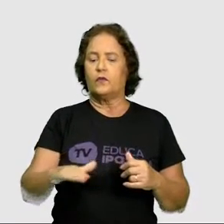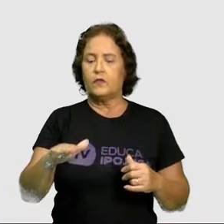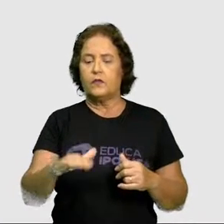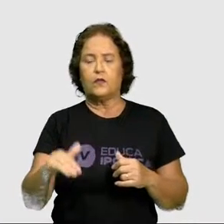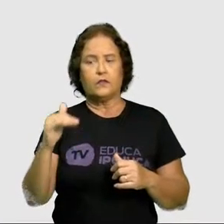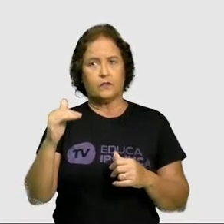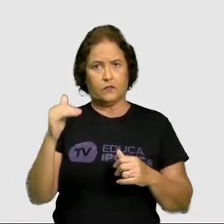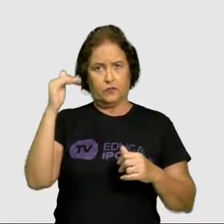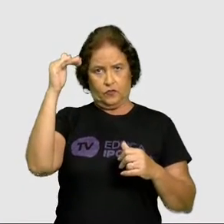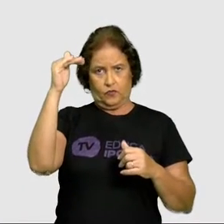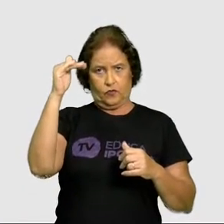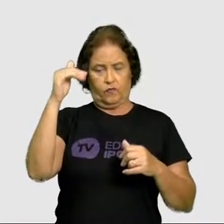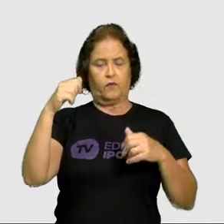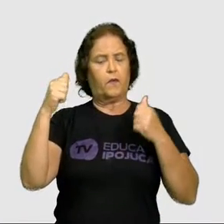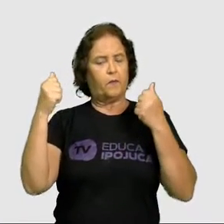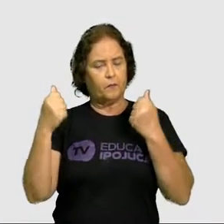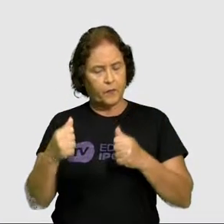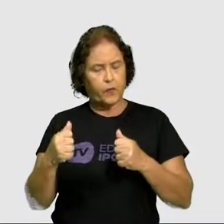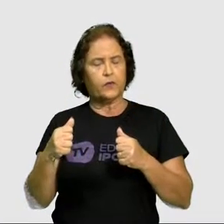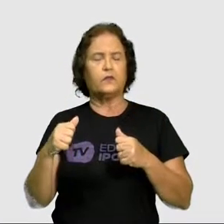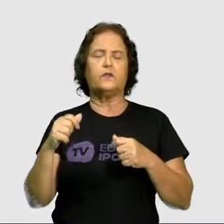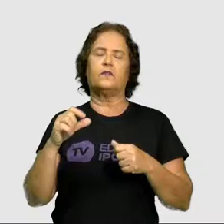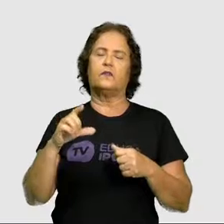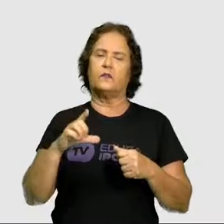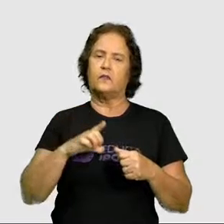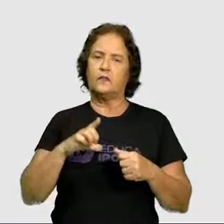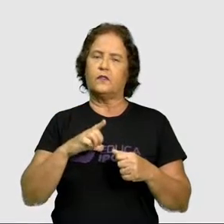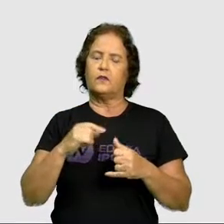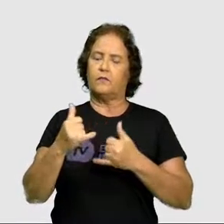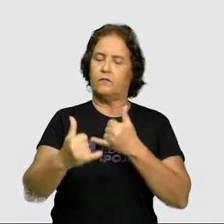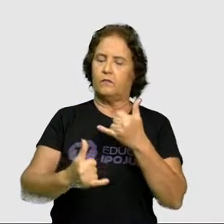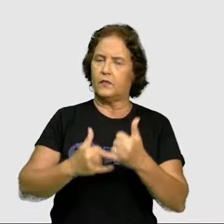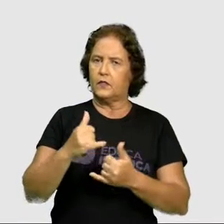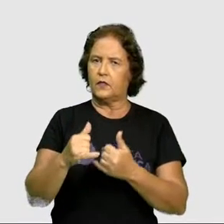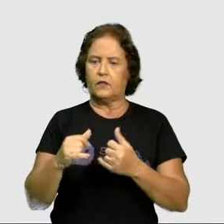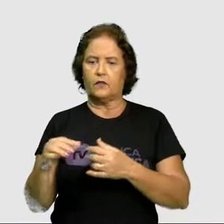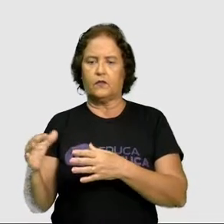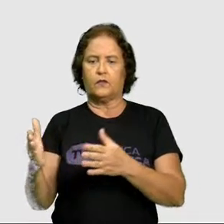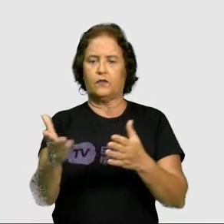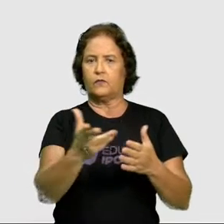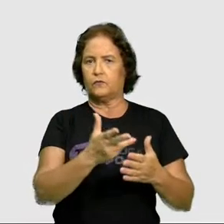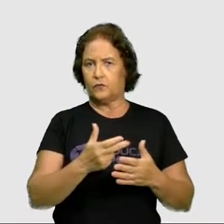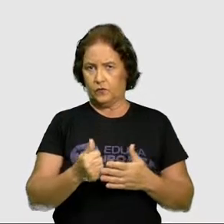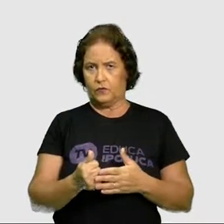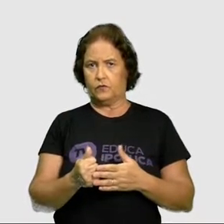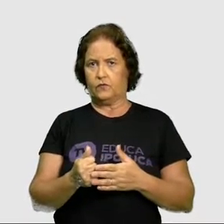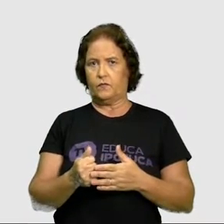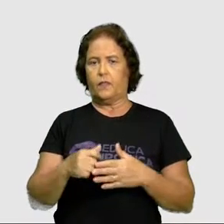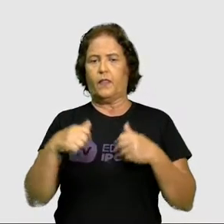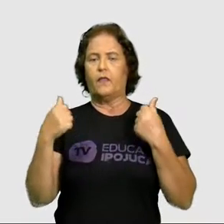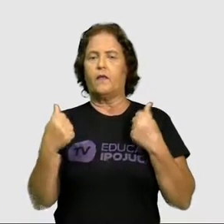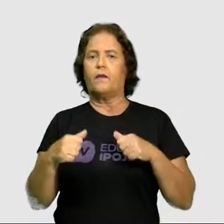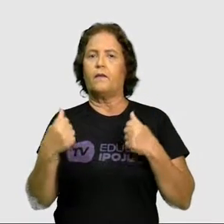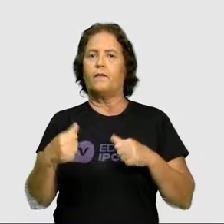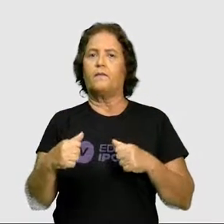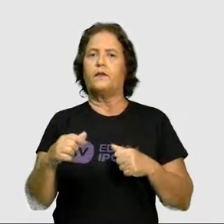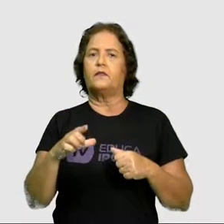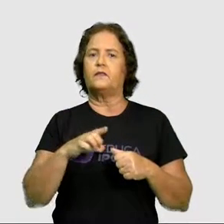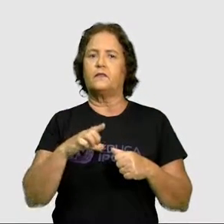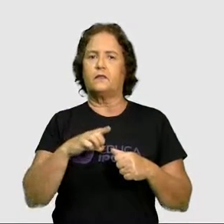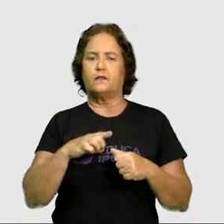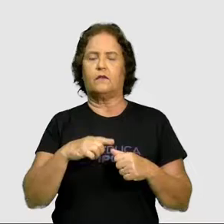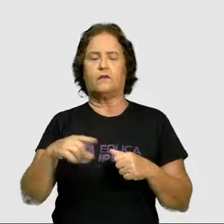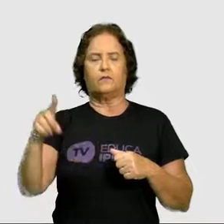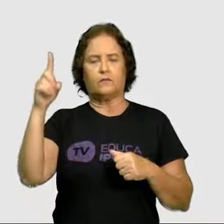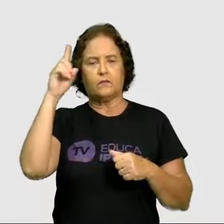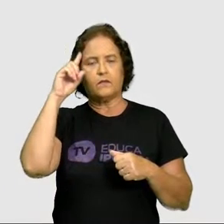participação da brincadeira do adulto com a criança é uma necessidade. E isso pode se fazer acontecer no